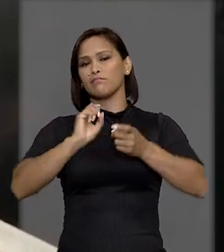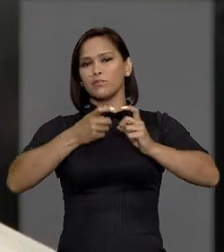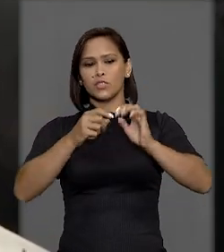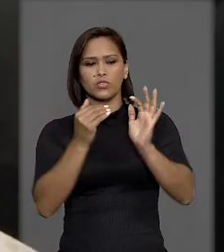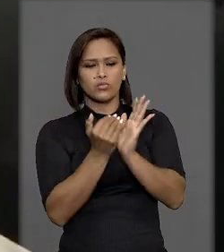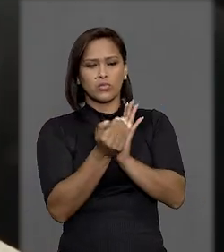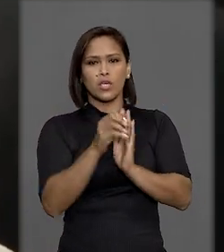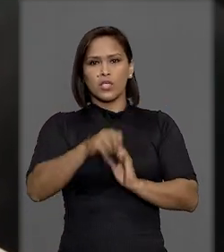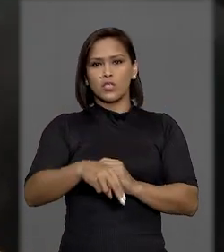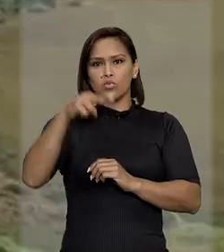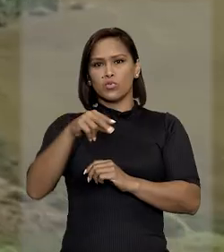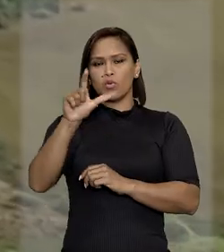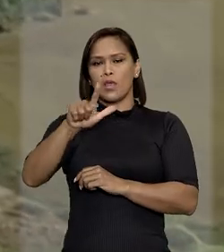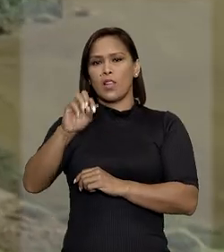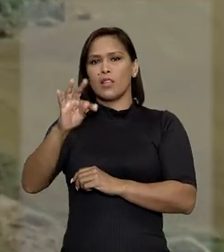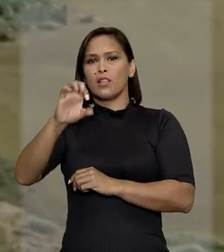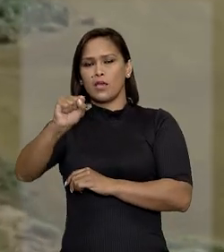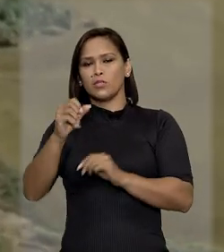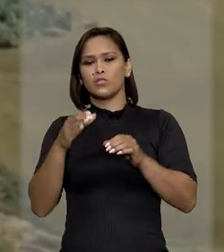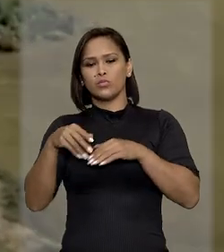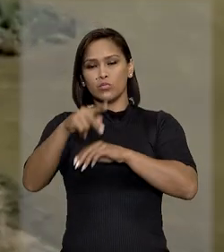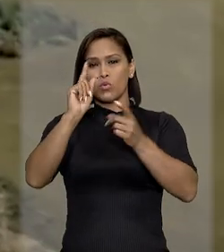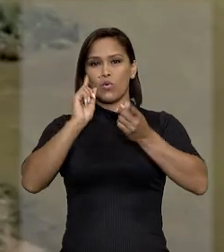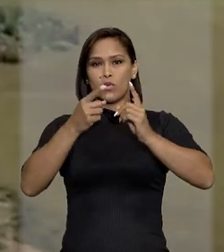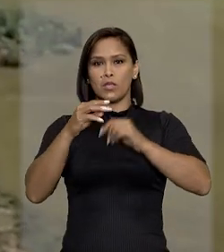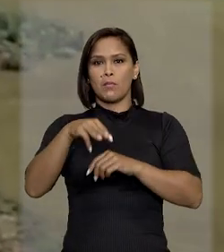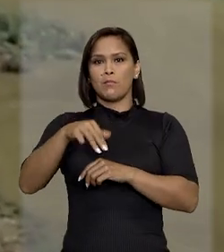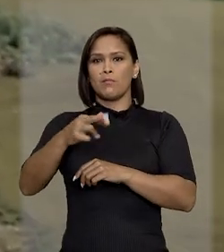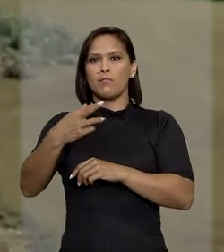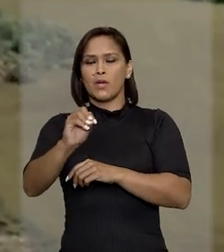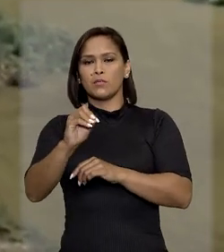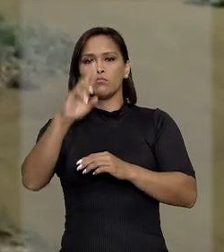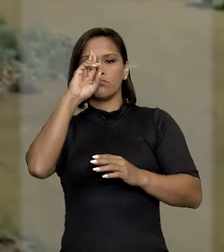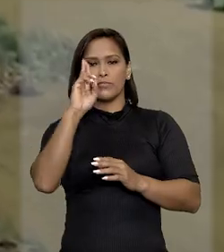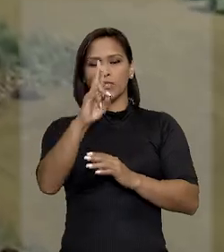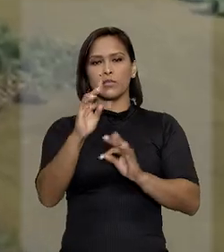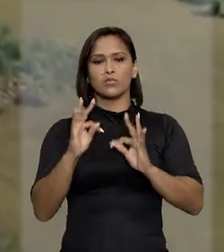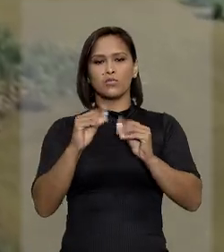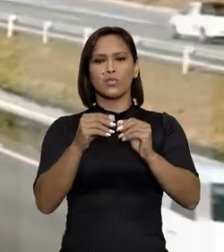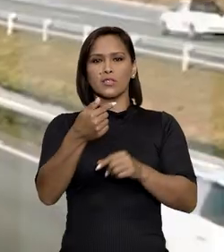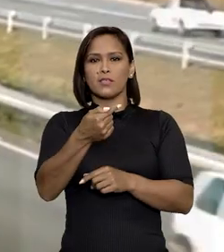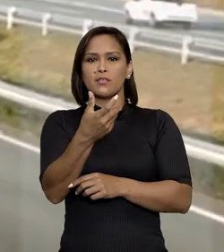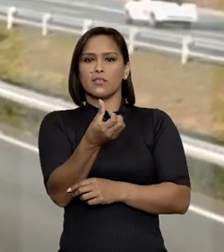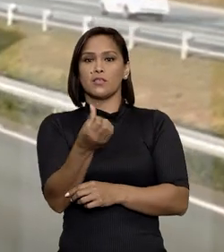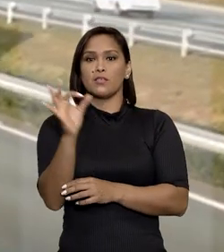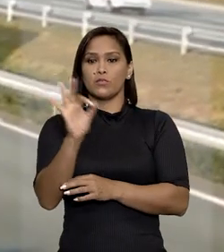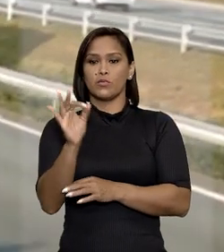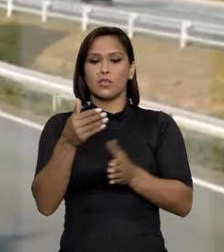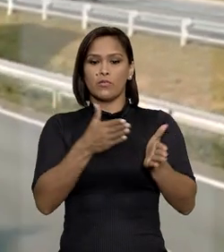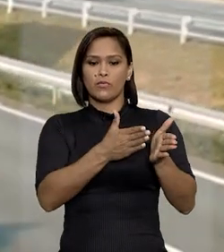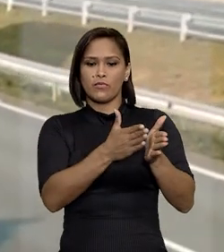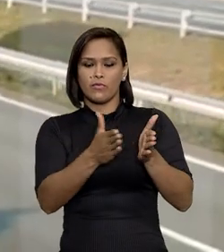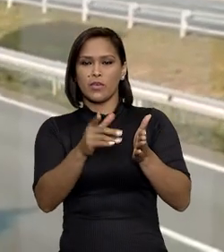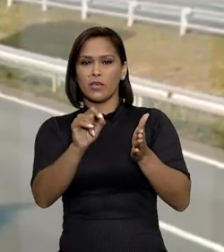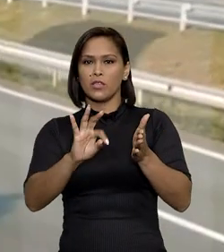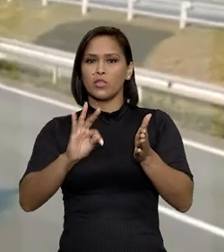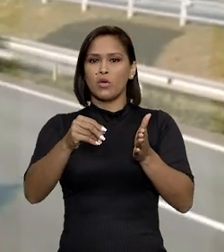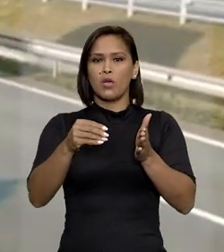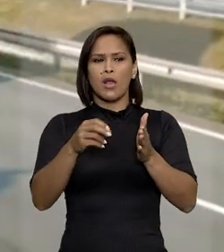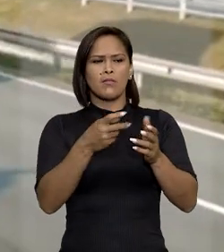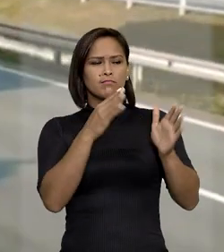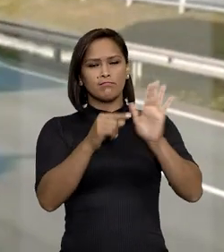administração dos trechos sul e leste do rodoanel Mário Covas, sendo responsável pela gestão de 76% da via,